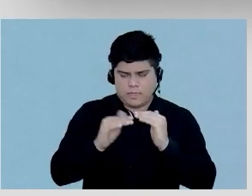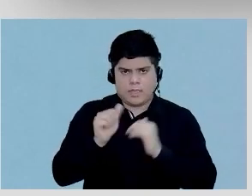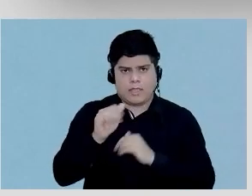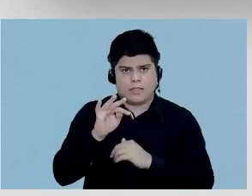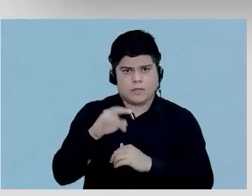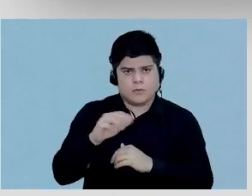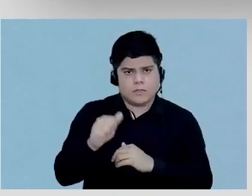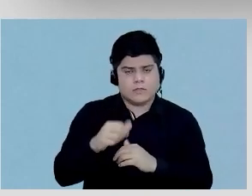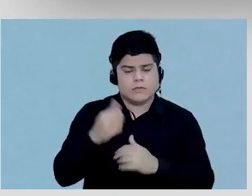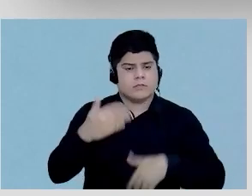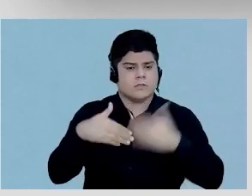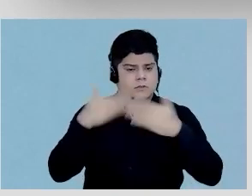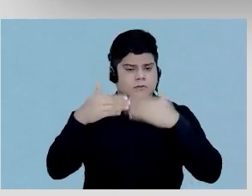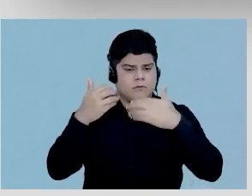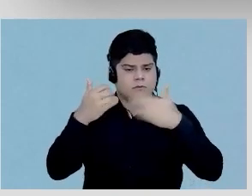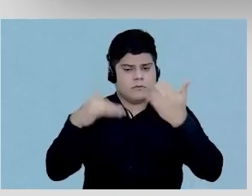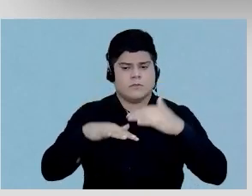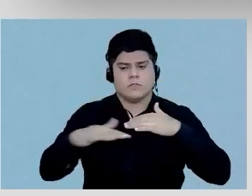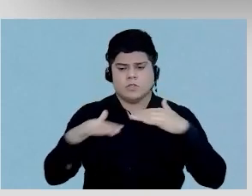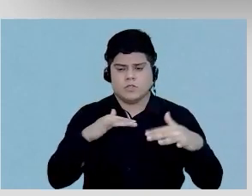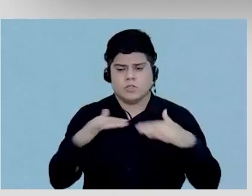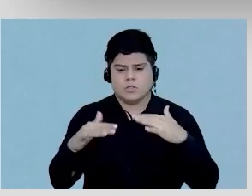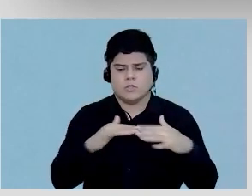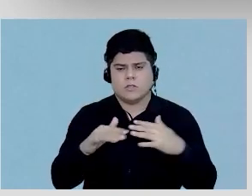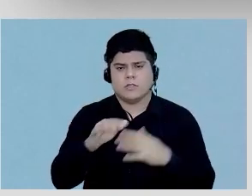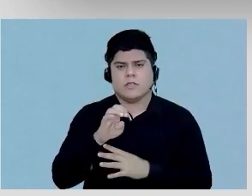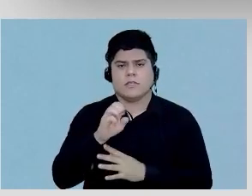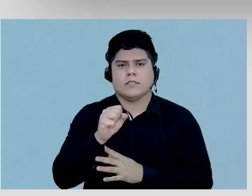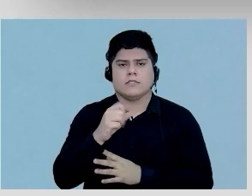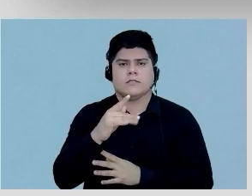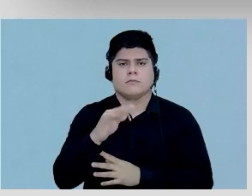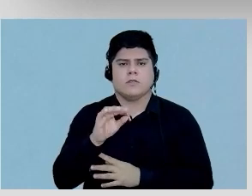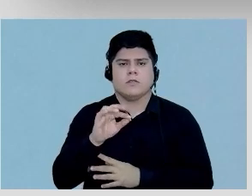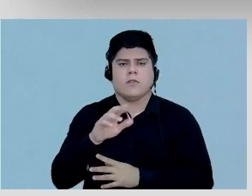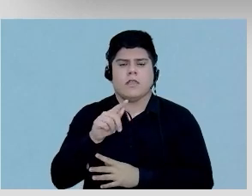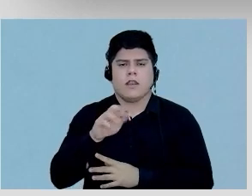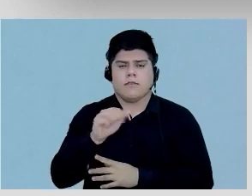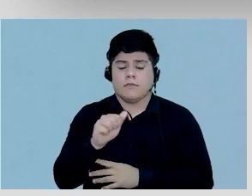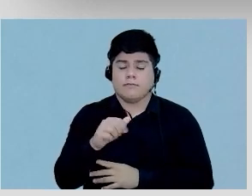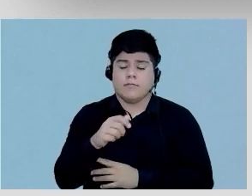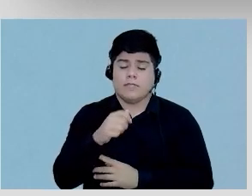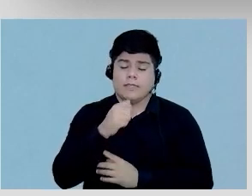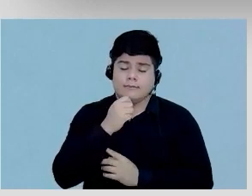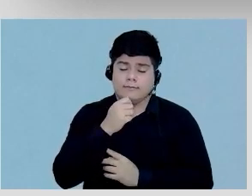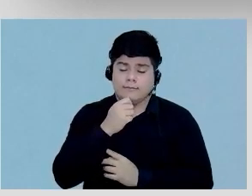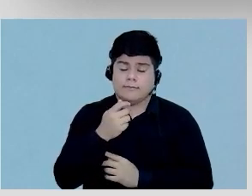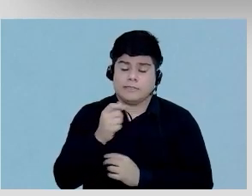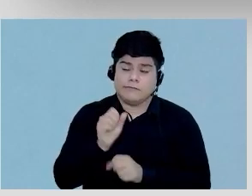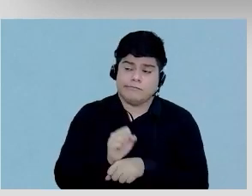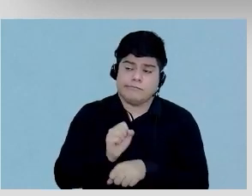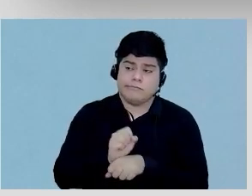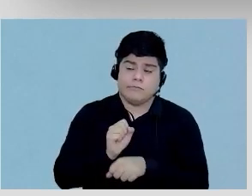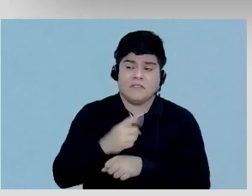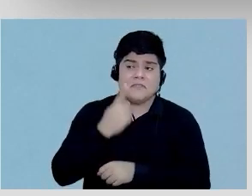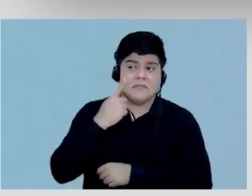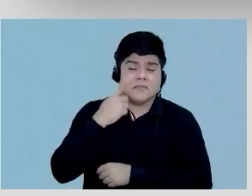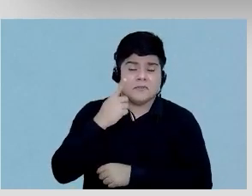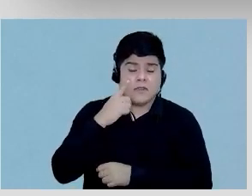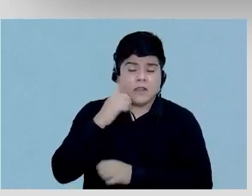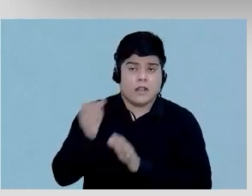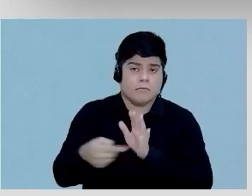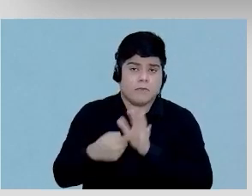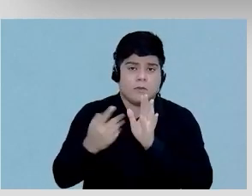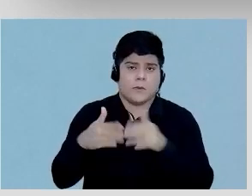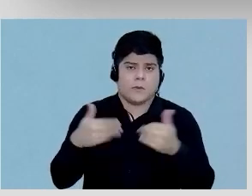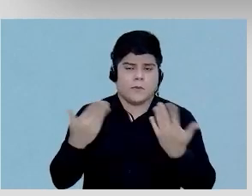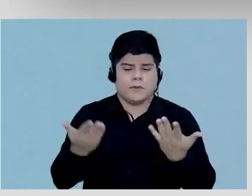desenvolvidas pela dinâmica espectrográfica, isso ainda nós temos que aguardar para ver qual o seu impacto.